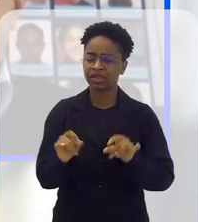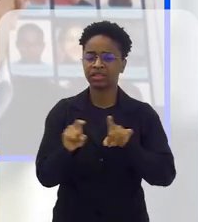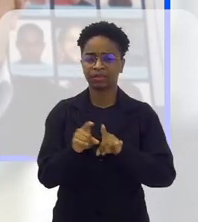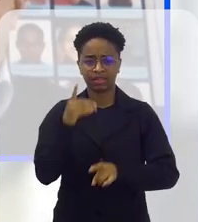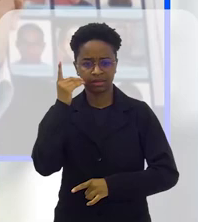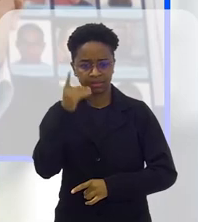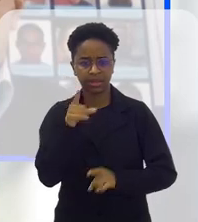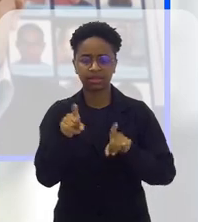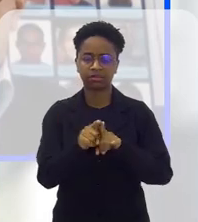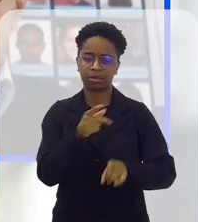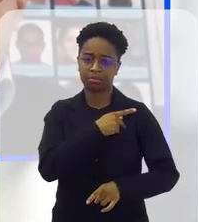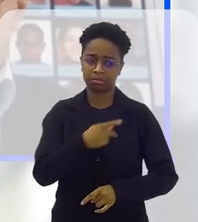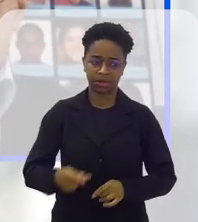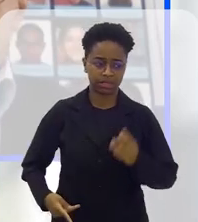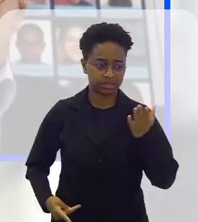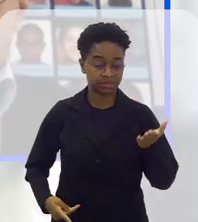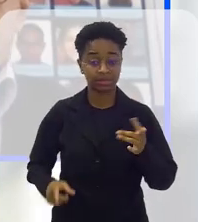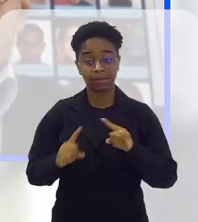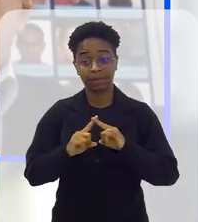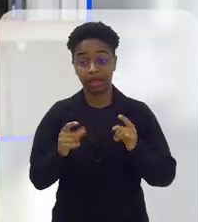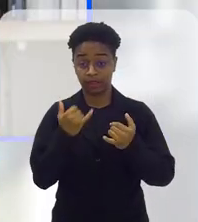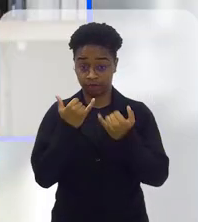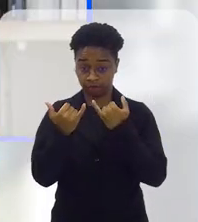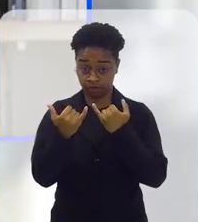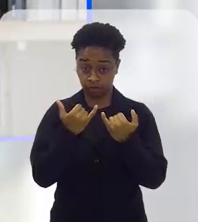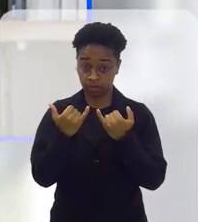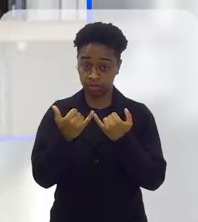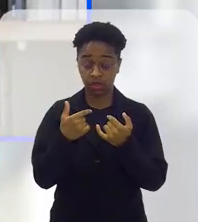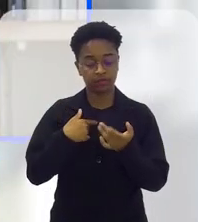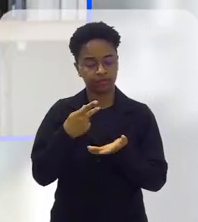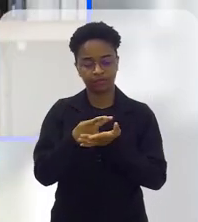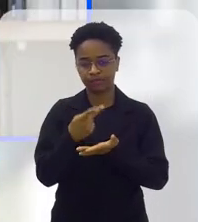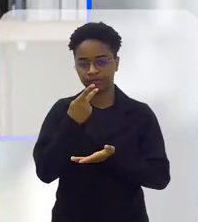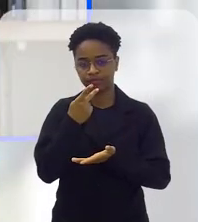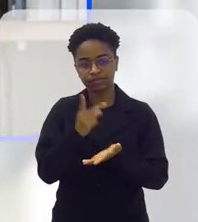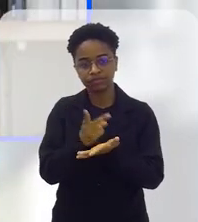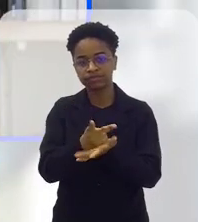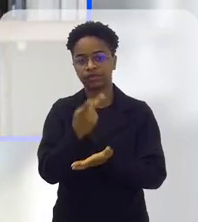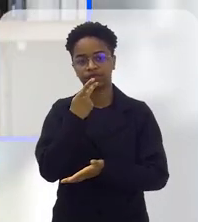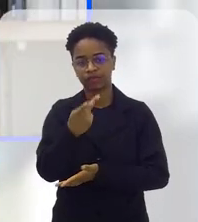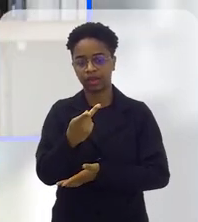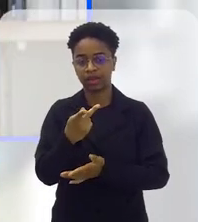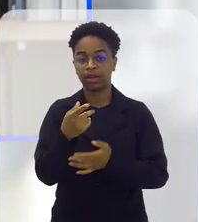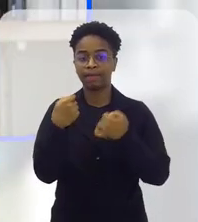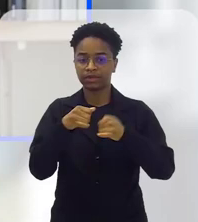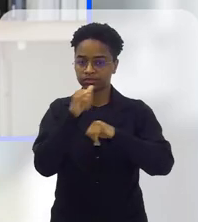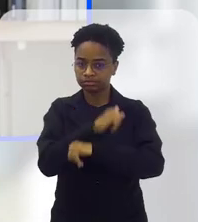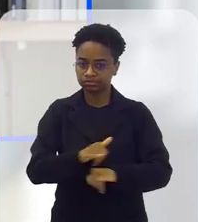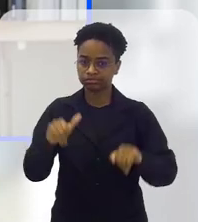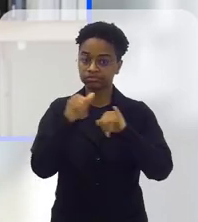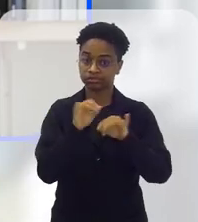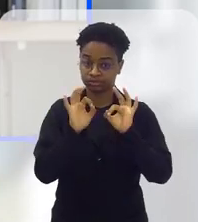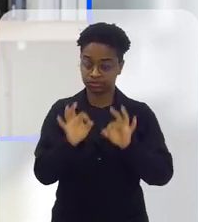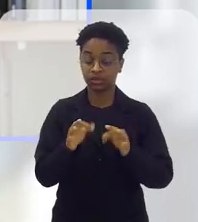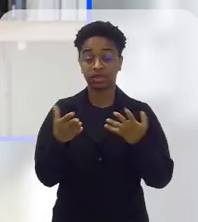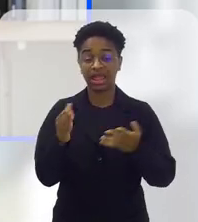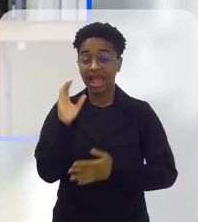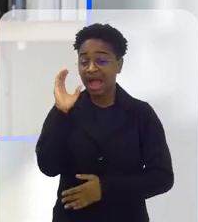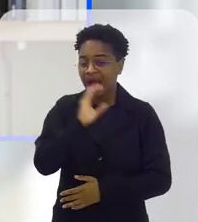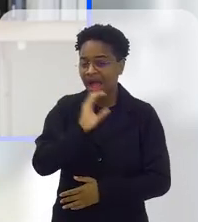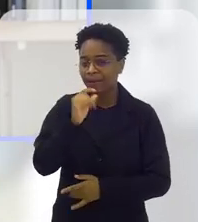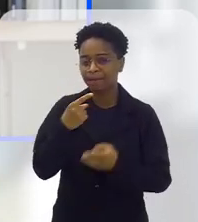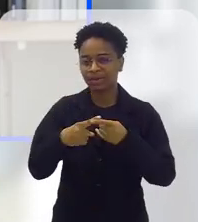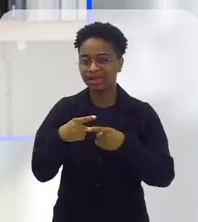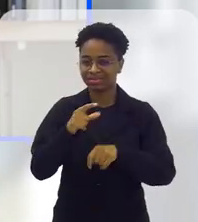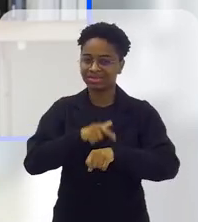colocado, o deputado, a presidente Fernanda também. Informação. É como eu sempre digo, informação não quer demais. Divulgação, né?